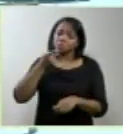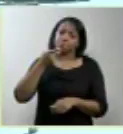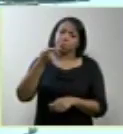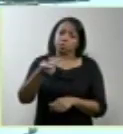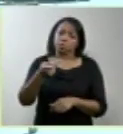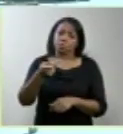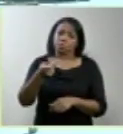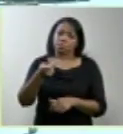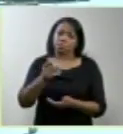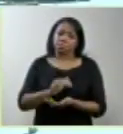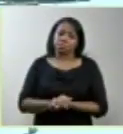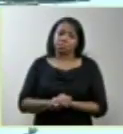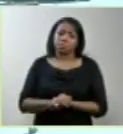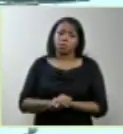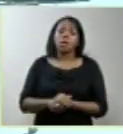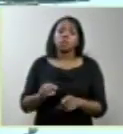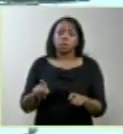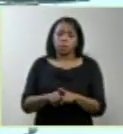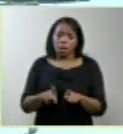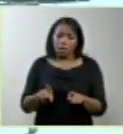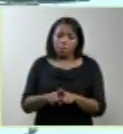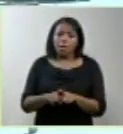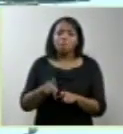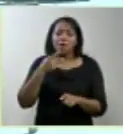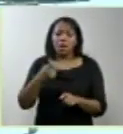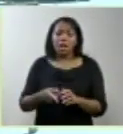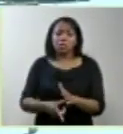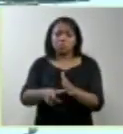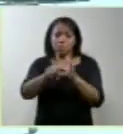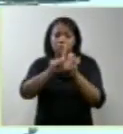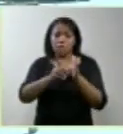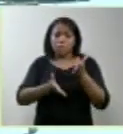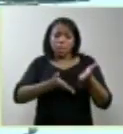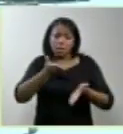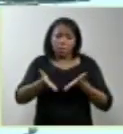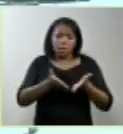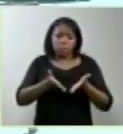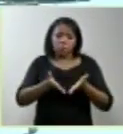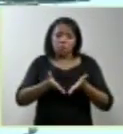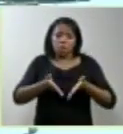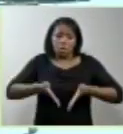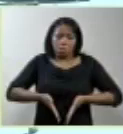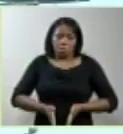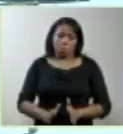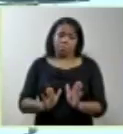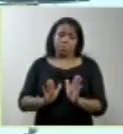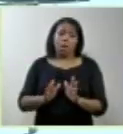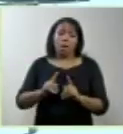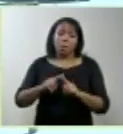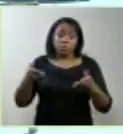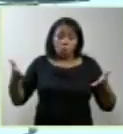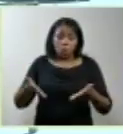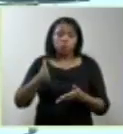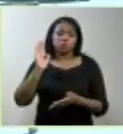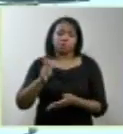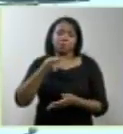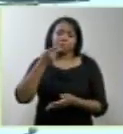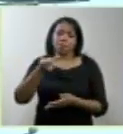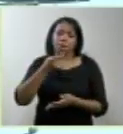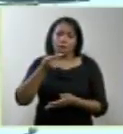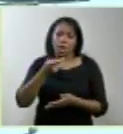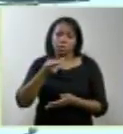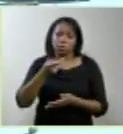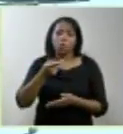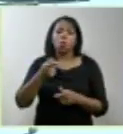a DPF fala em antecipação terapêutica do parto, mas hoje, muitas vezes, já se falou nessa casa